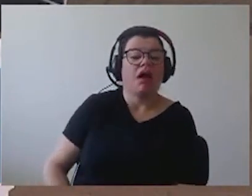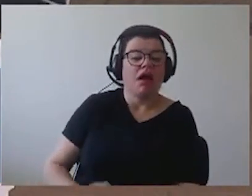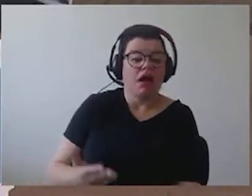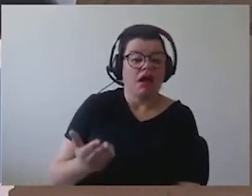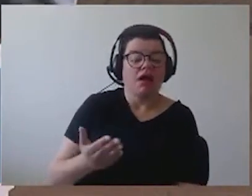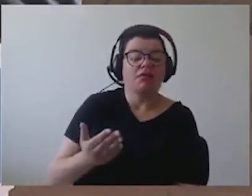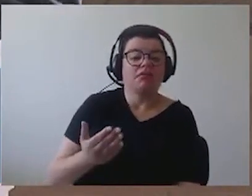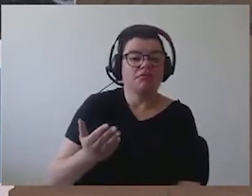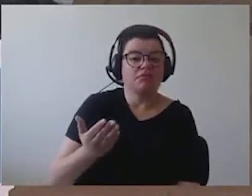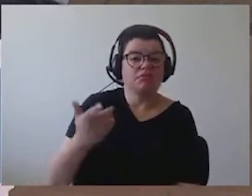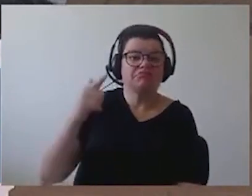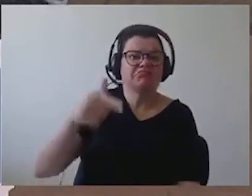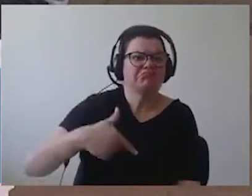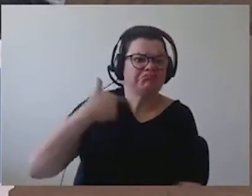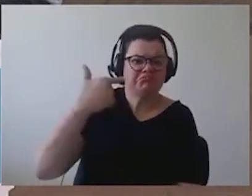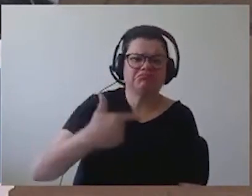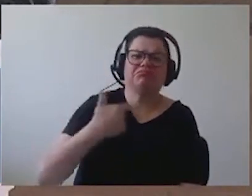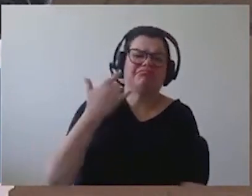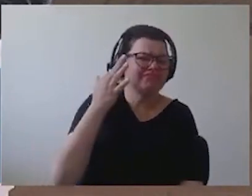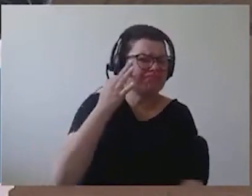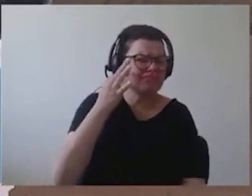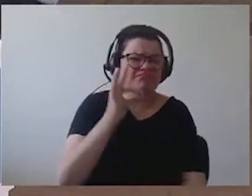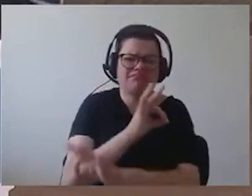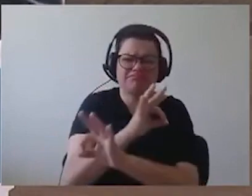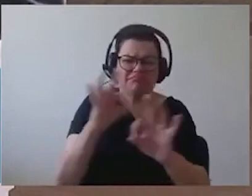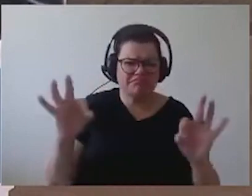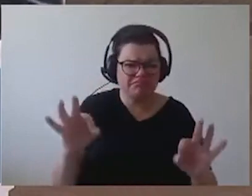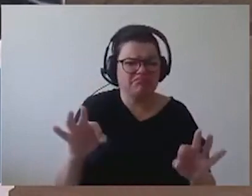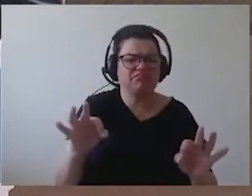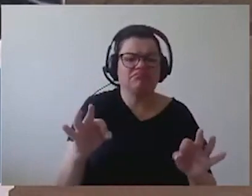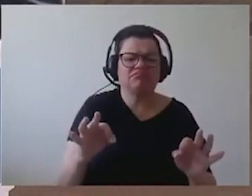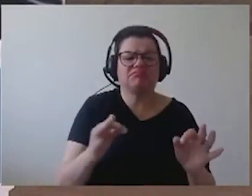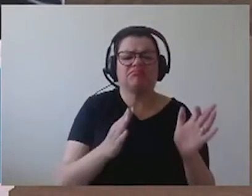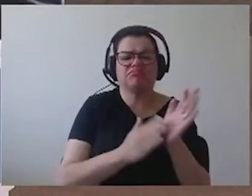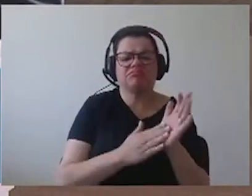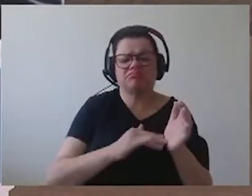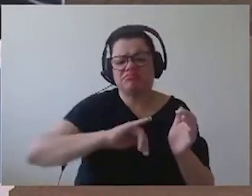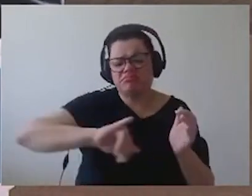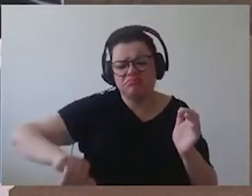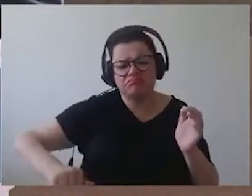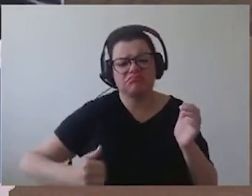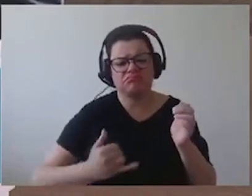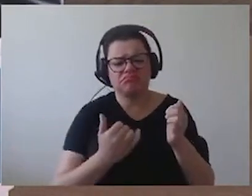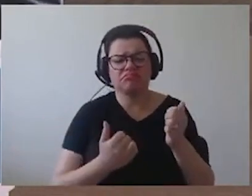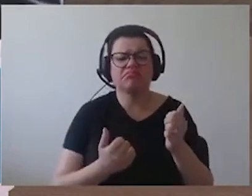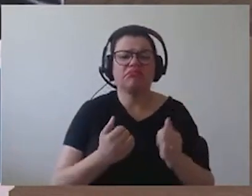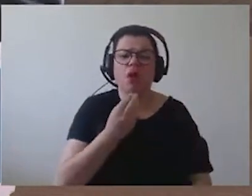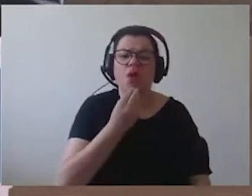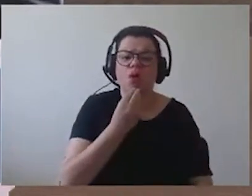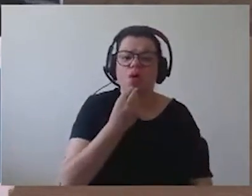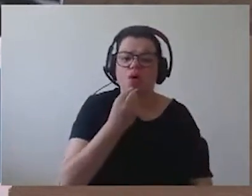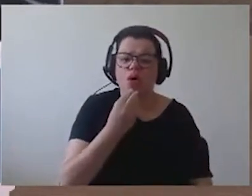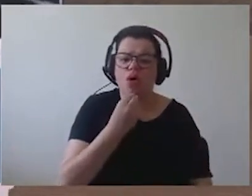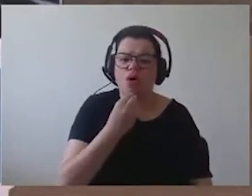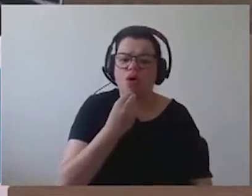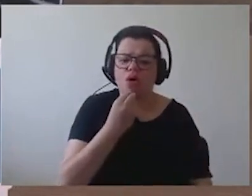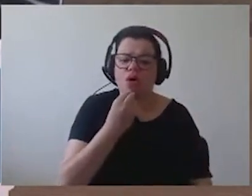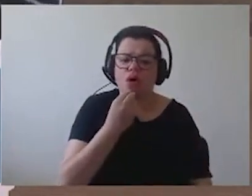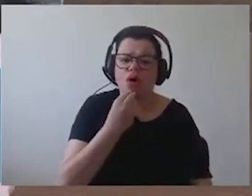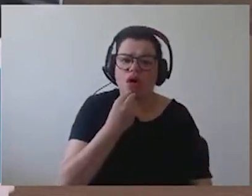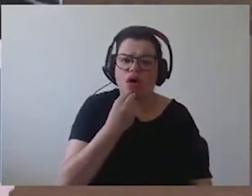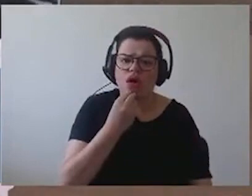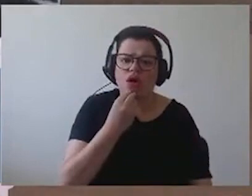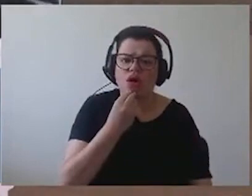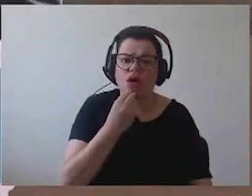eficiente. Eu quero aproveitar a oportunidade também para falar um pouco e solicitar à